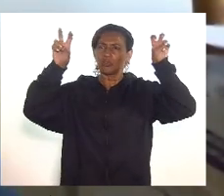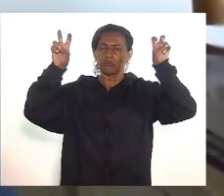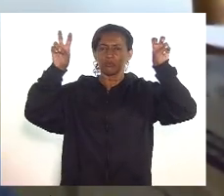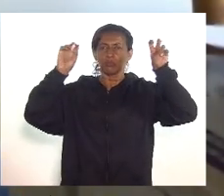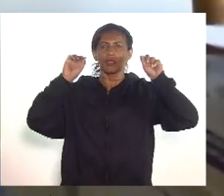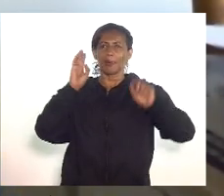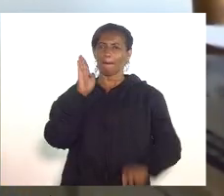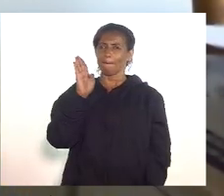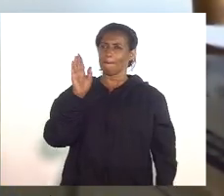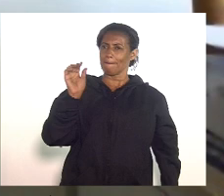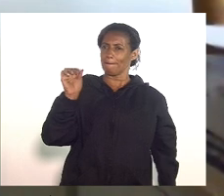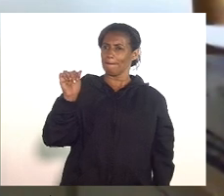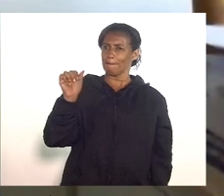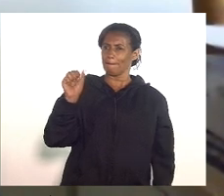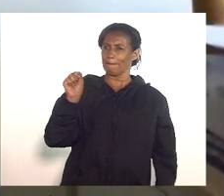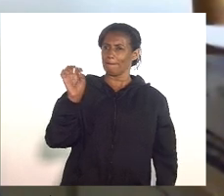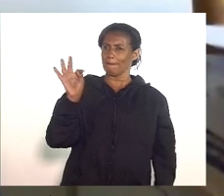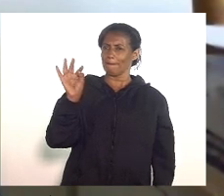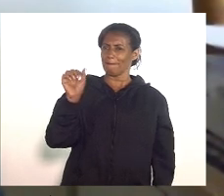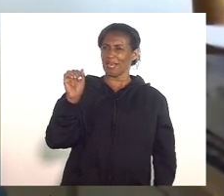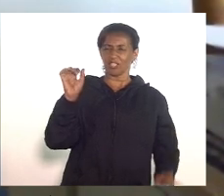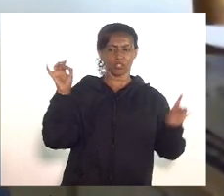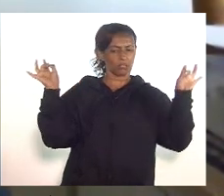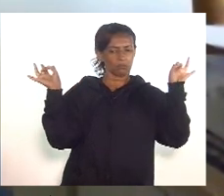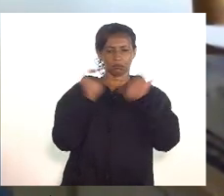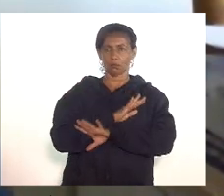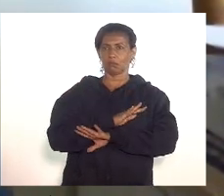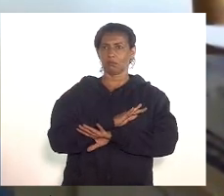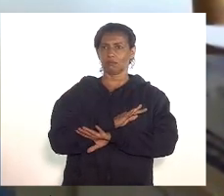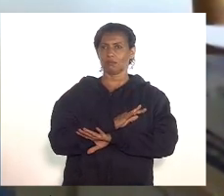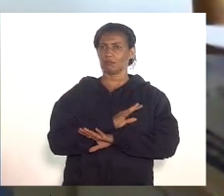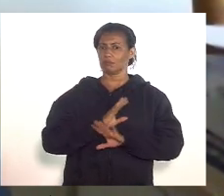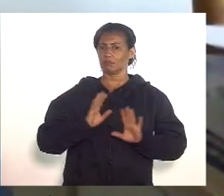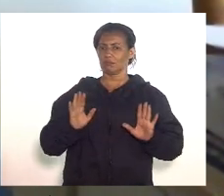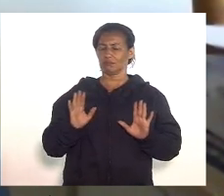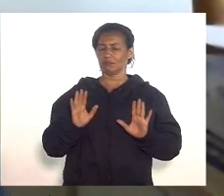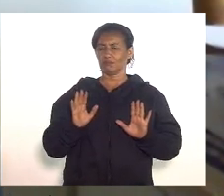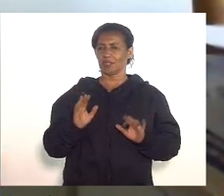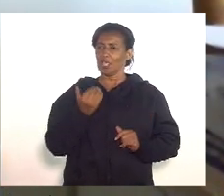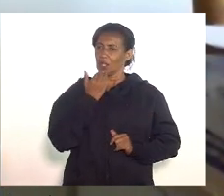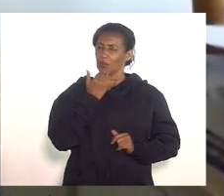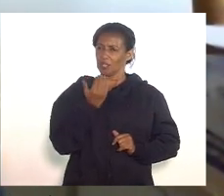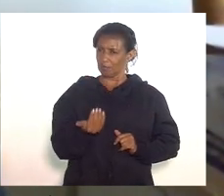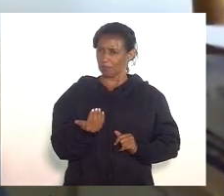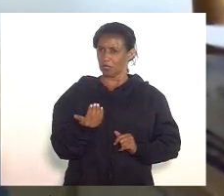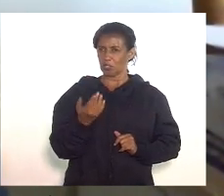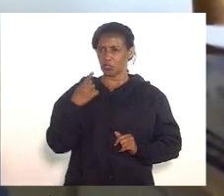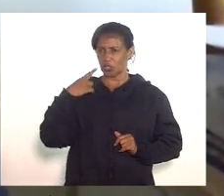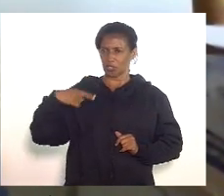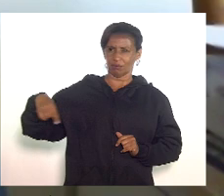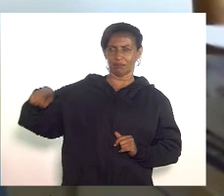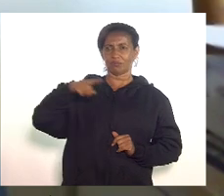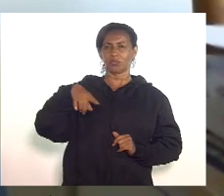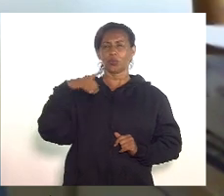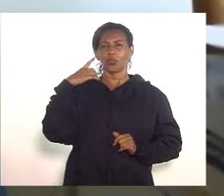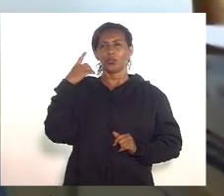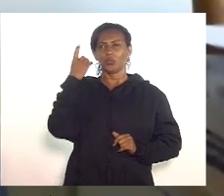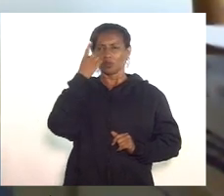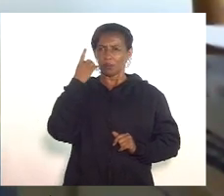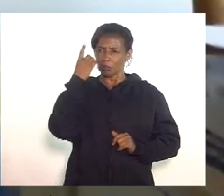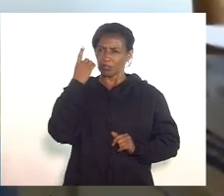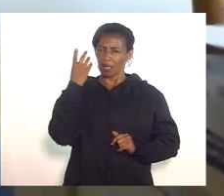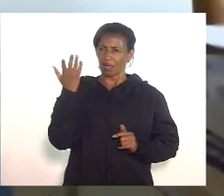eu queria sugerir aos senhores deputados para que eu não leia aqui que o fizesse